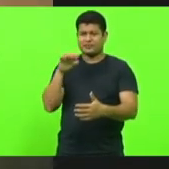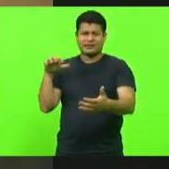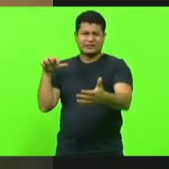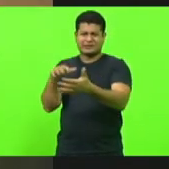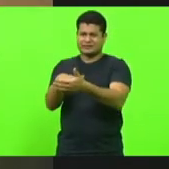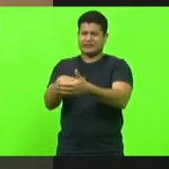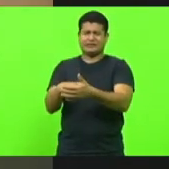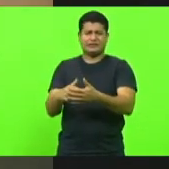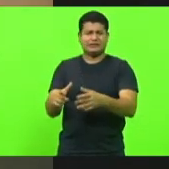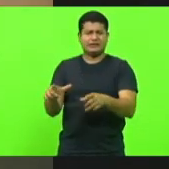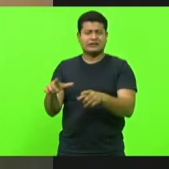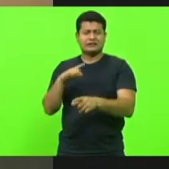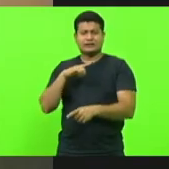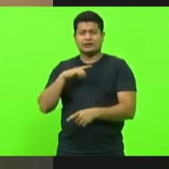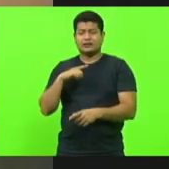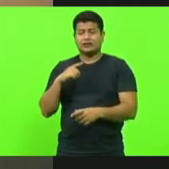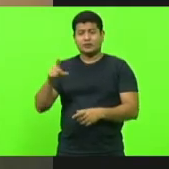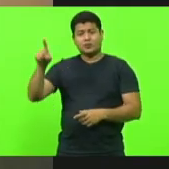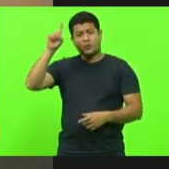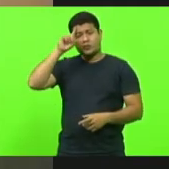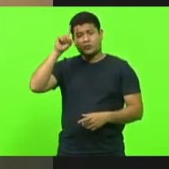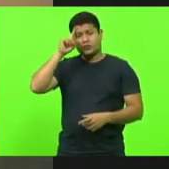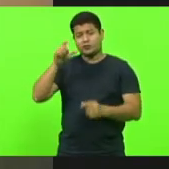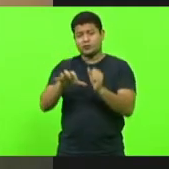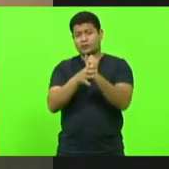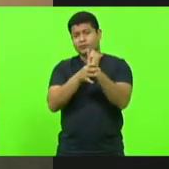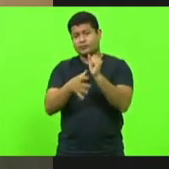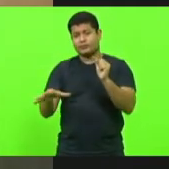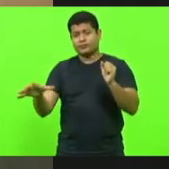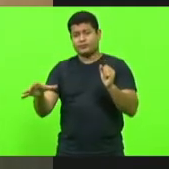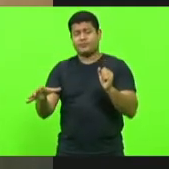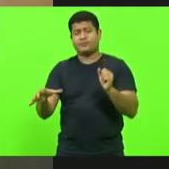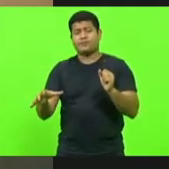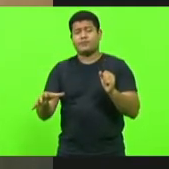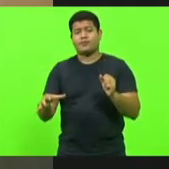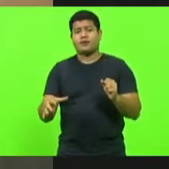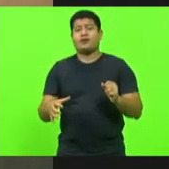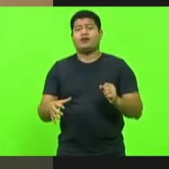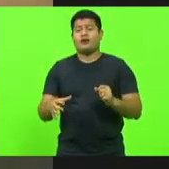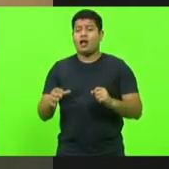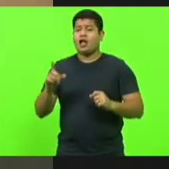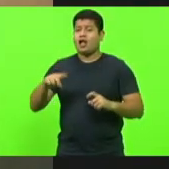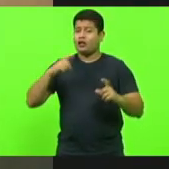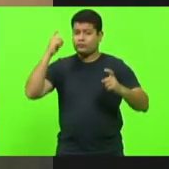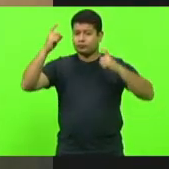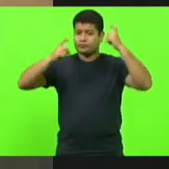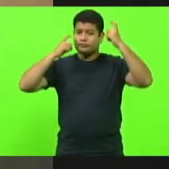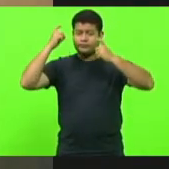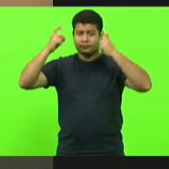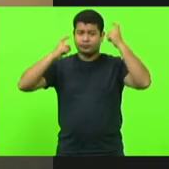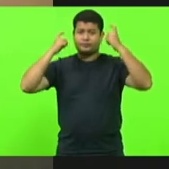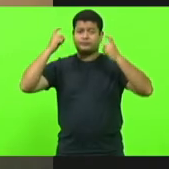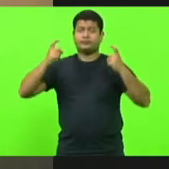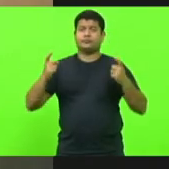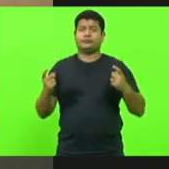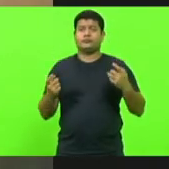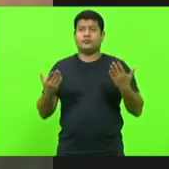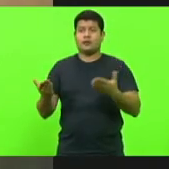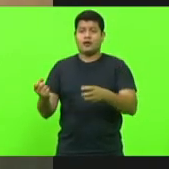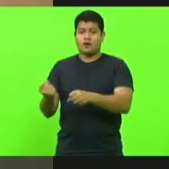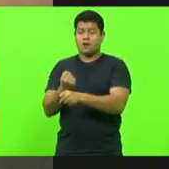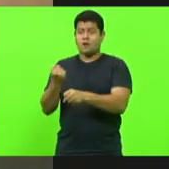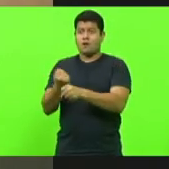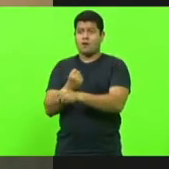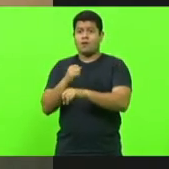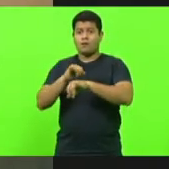em São José é realmente assim algo muito preocupante e a obra que foi anunciada então